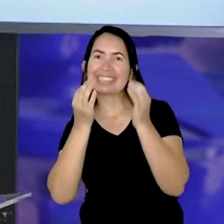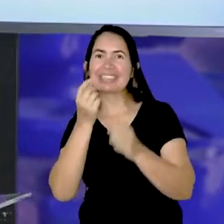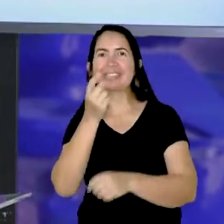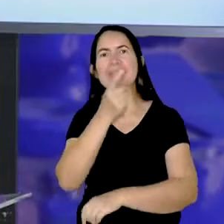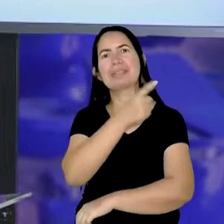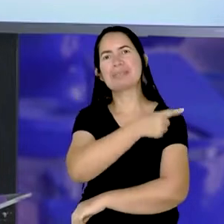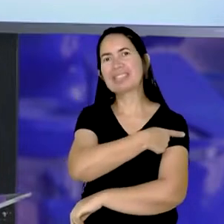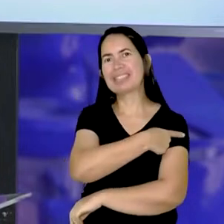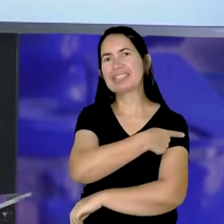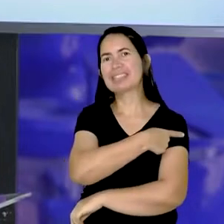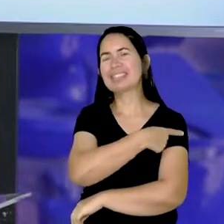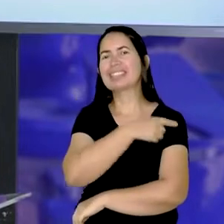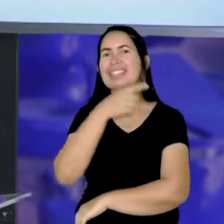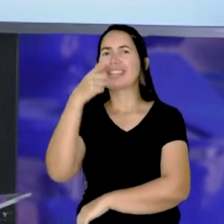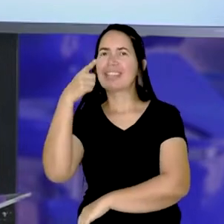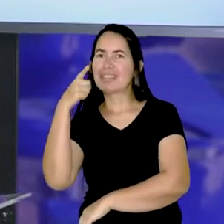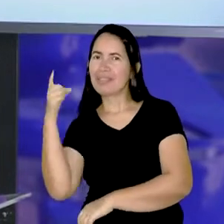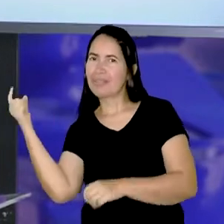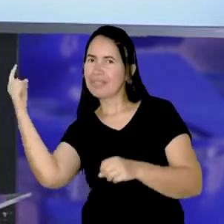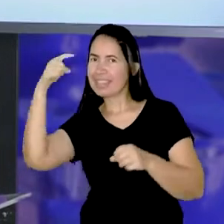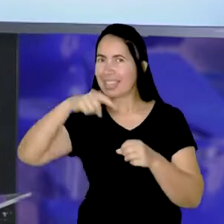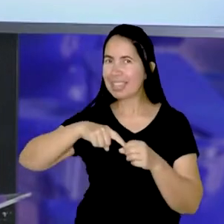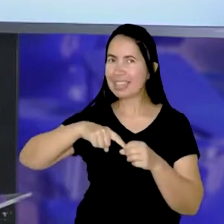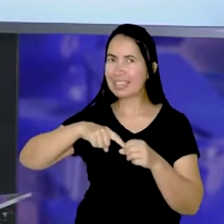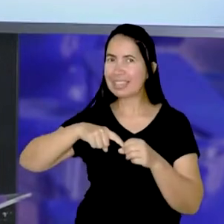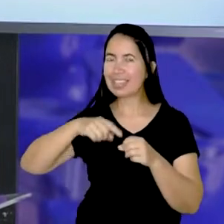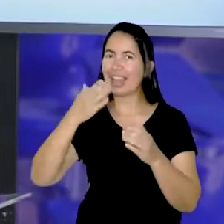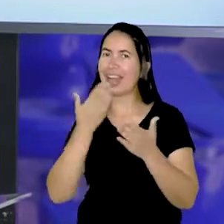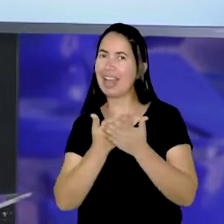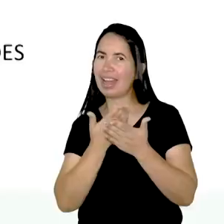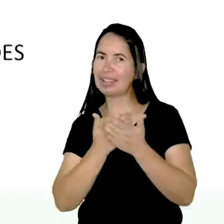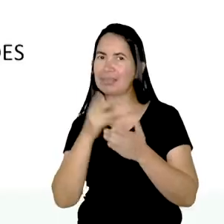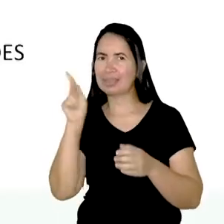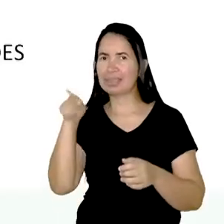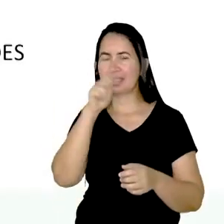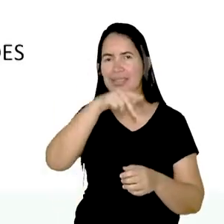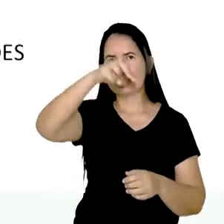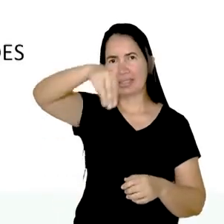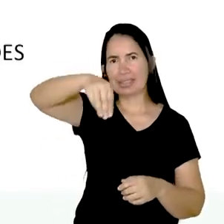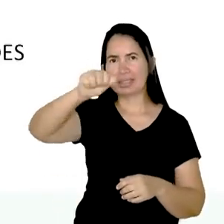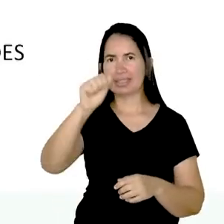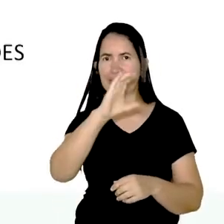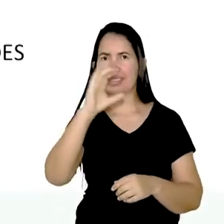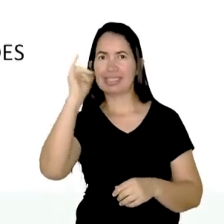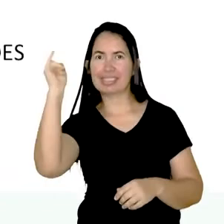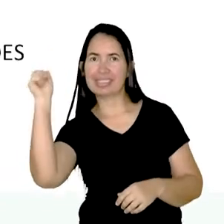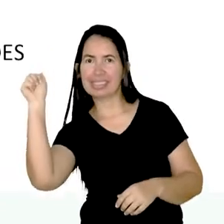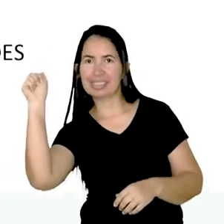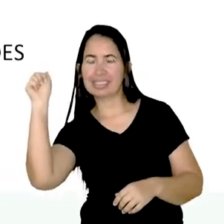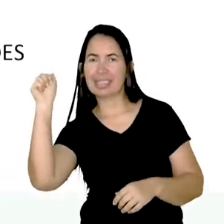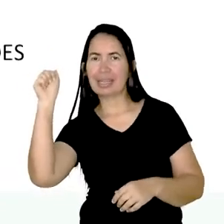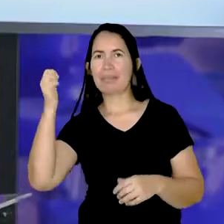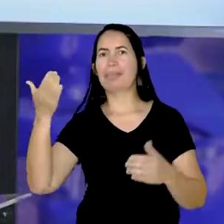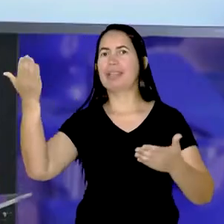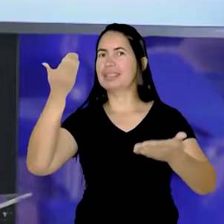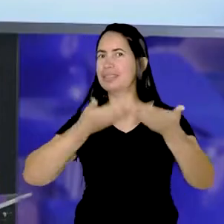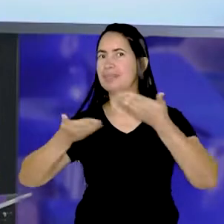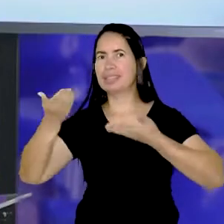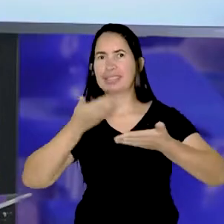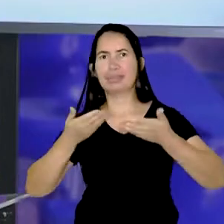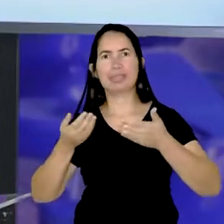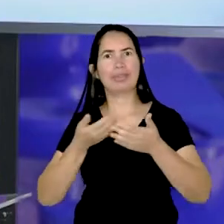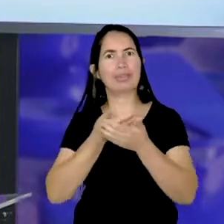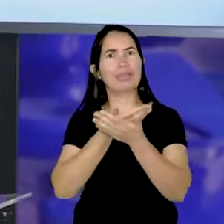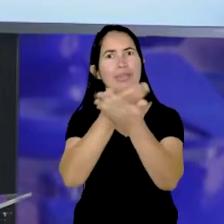Olha eu aqui de novo para mais uma aula. Eu sou a professora Márcia e eu conto com a participação de todos